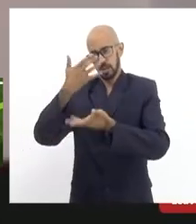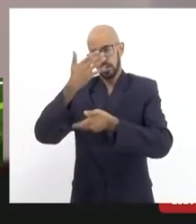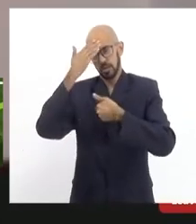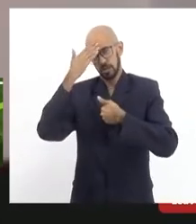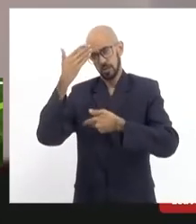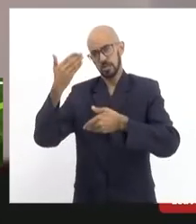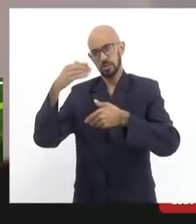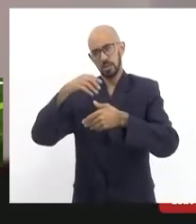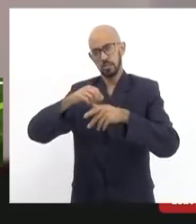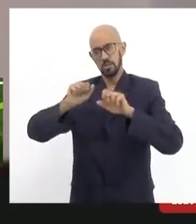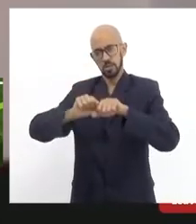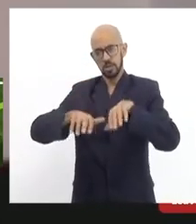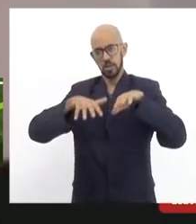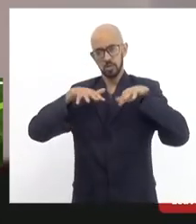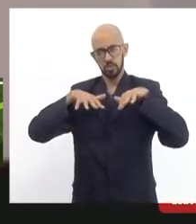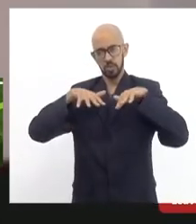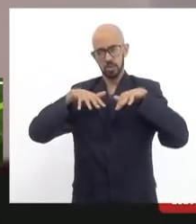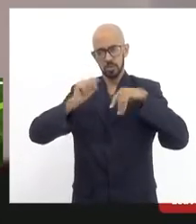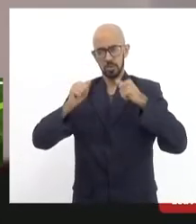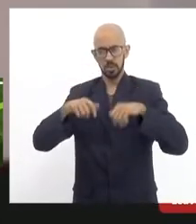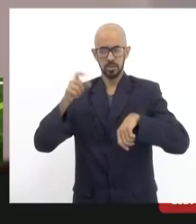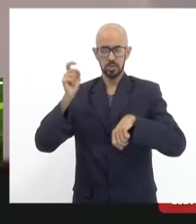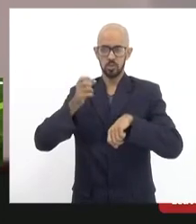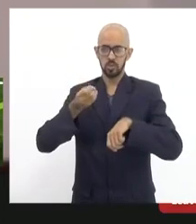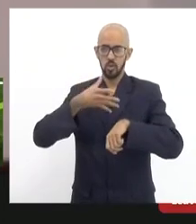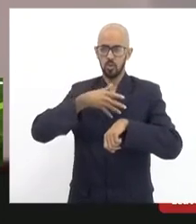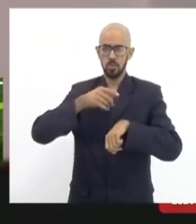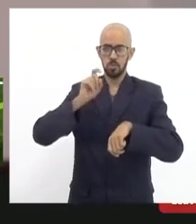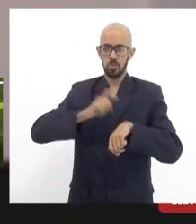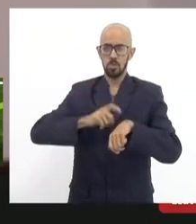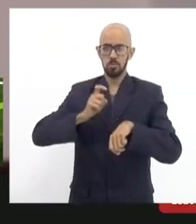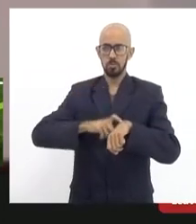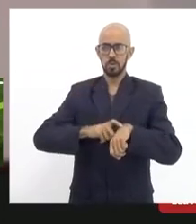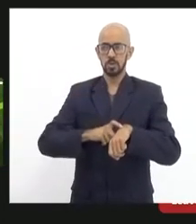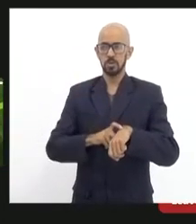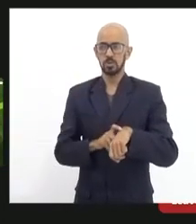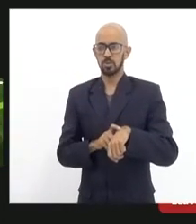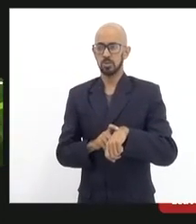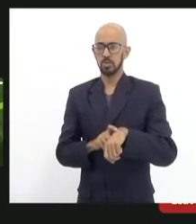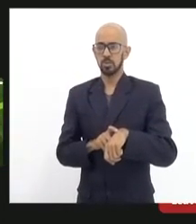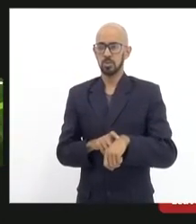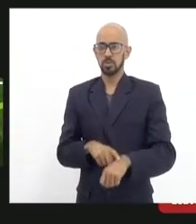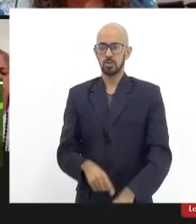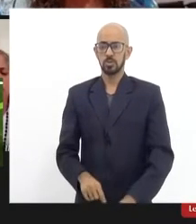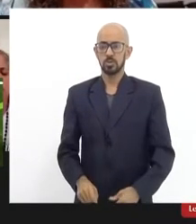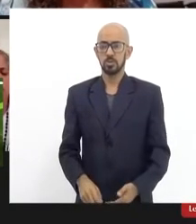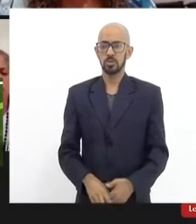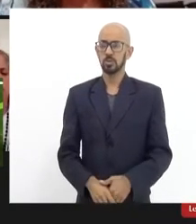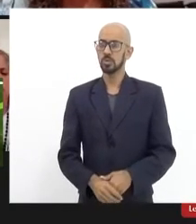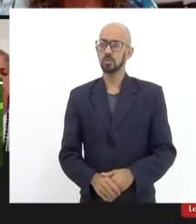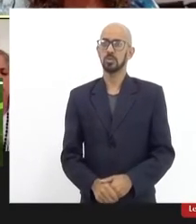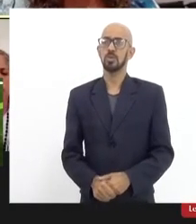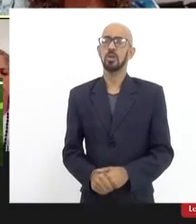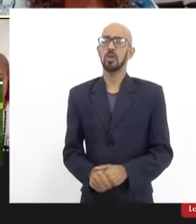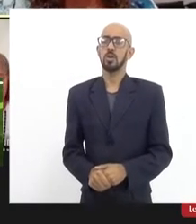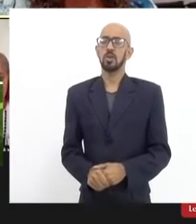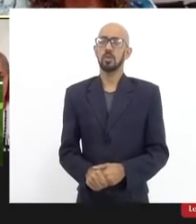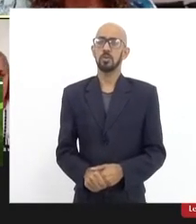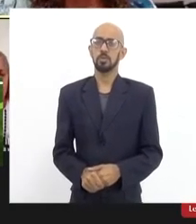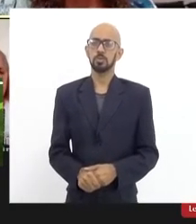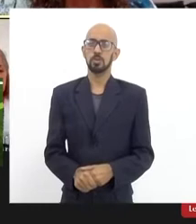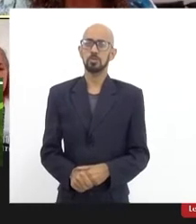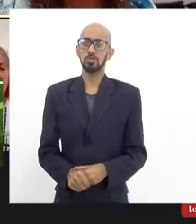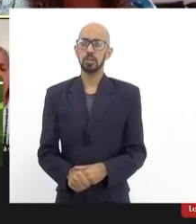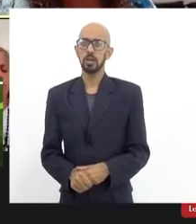essa inserção nesse novo momento da batalha pelo bonde e eu quero dizer que o